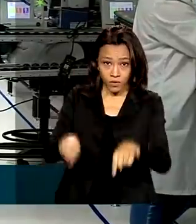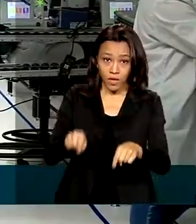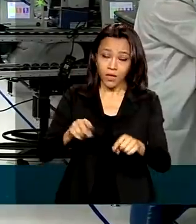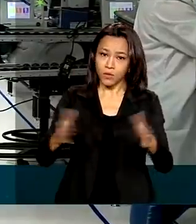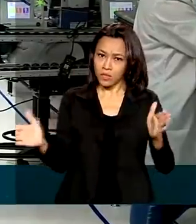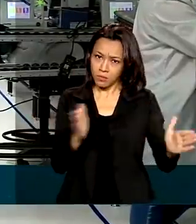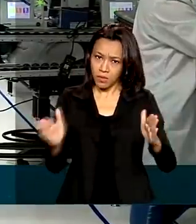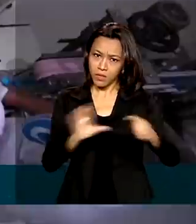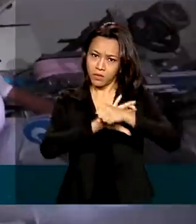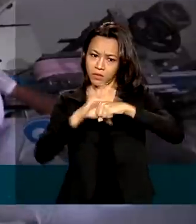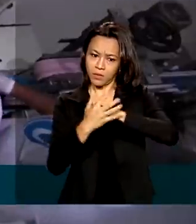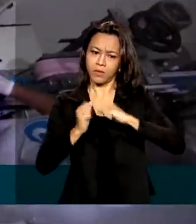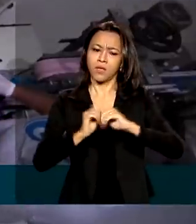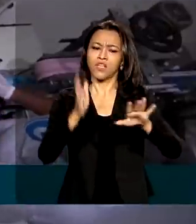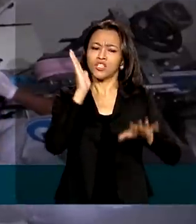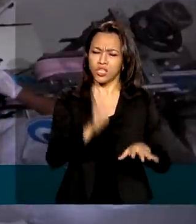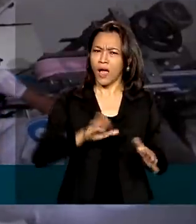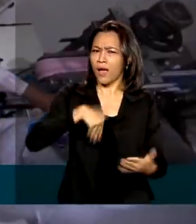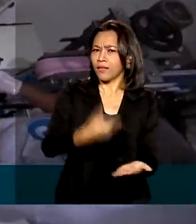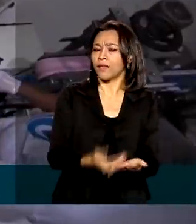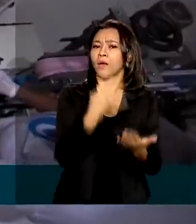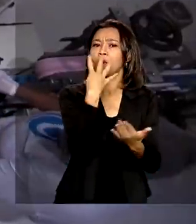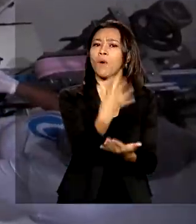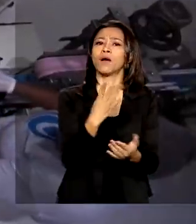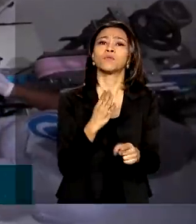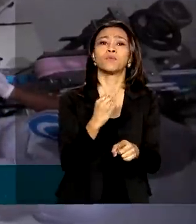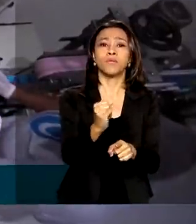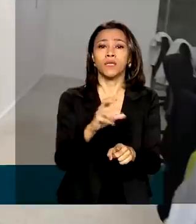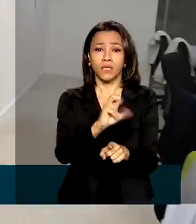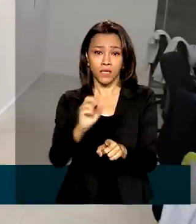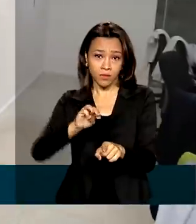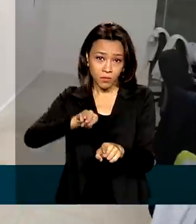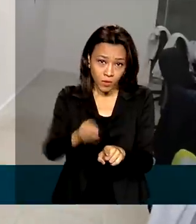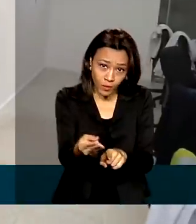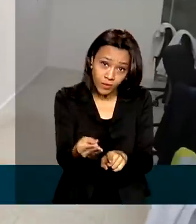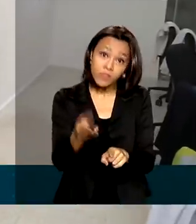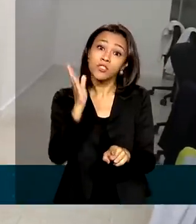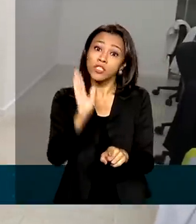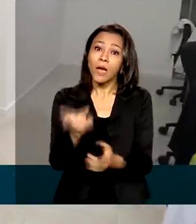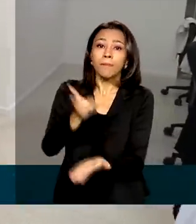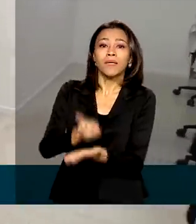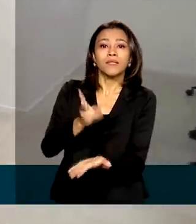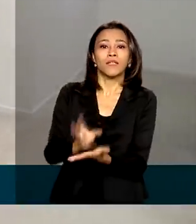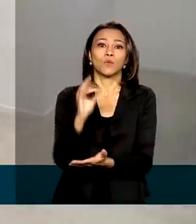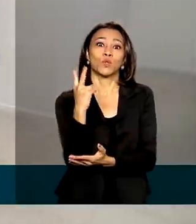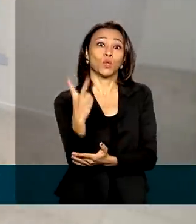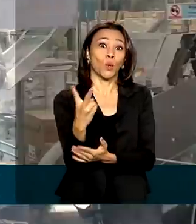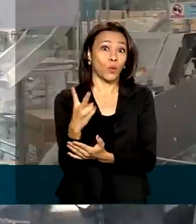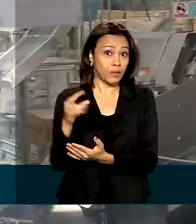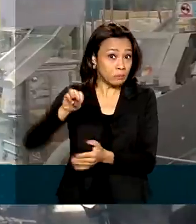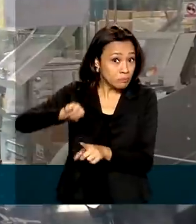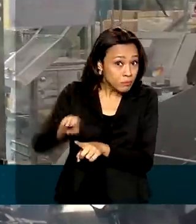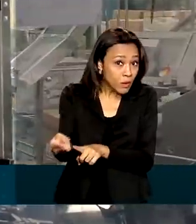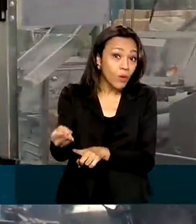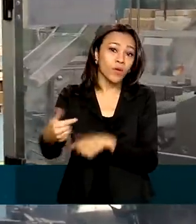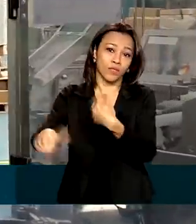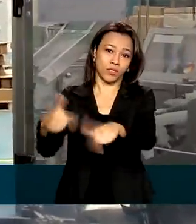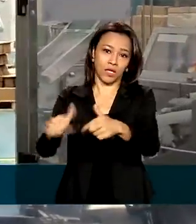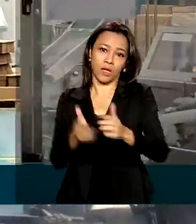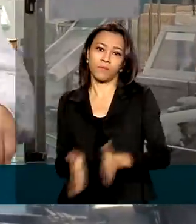mais de 4 bilhões e meio de financiamentos, mantendo quase 2 milhões de empregos. A outra